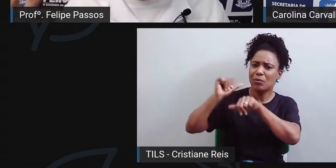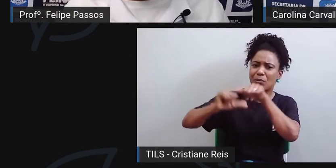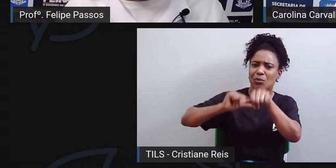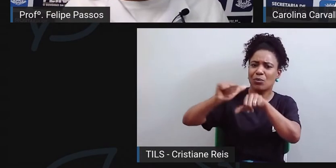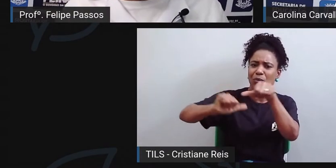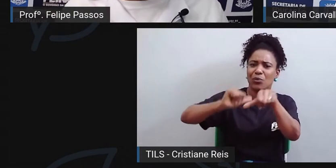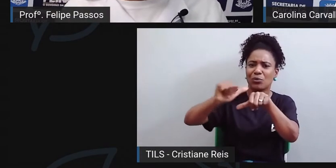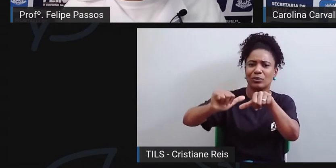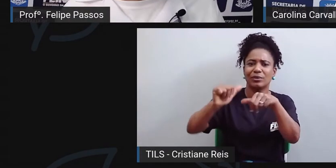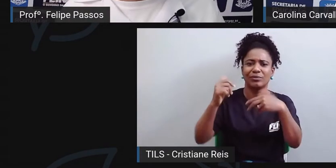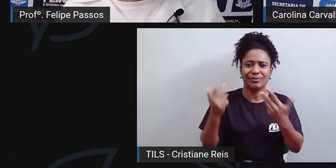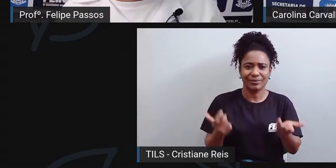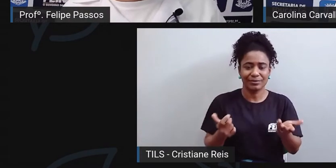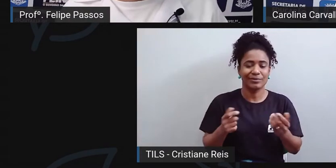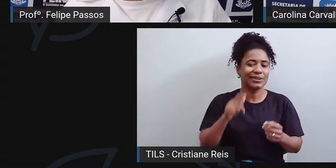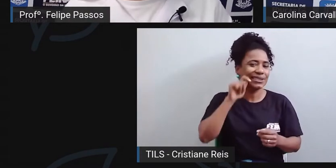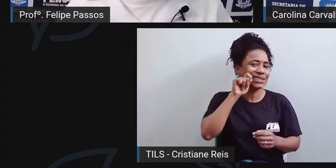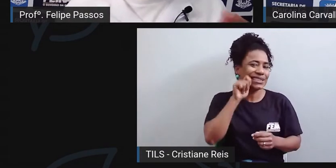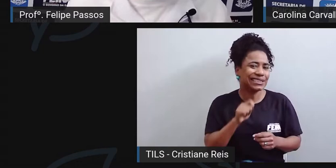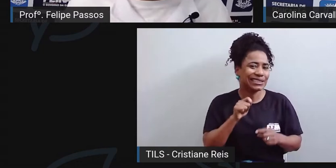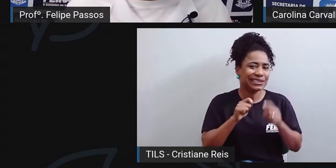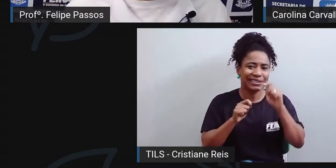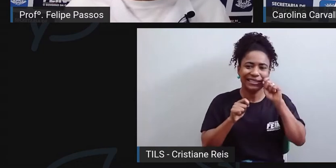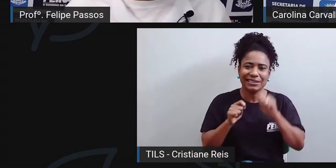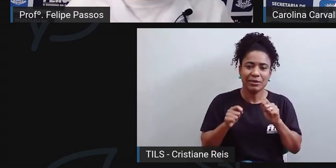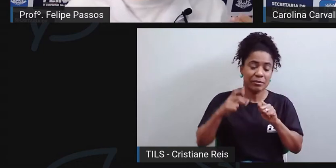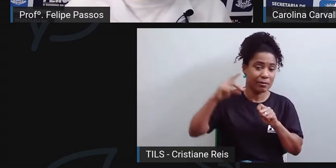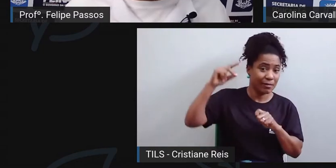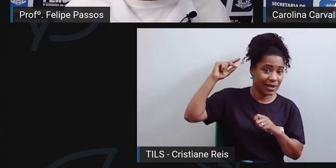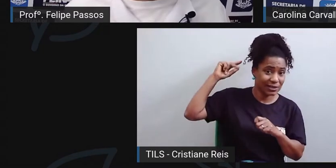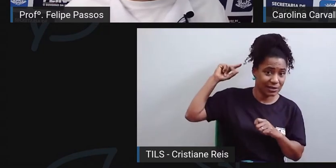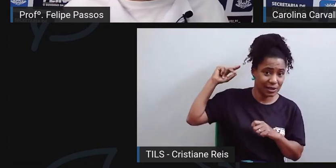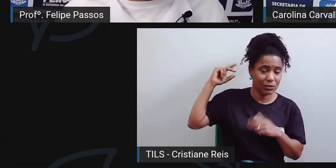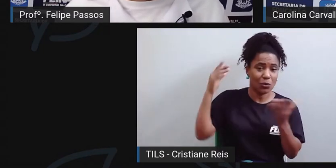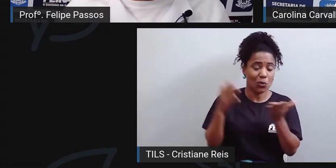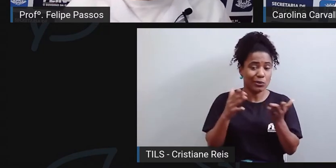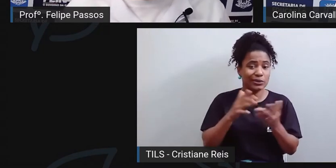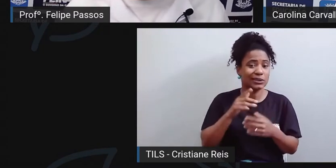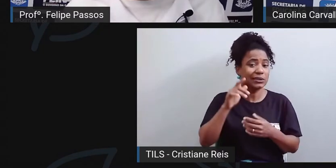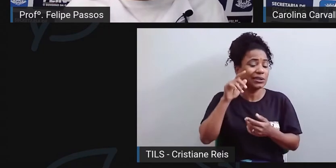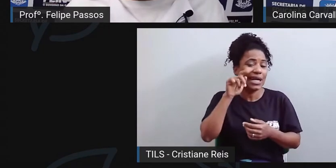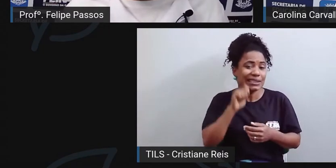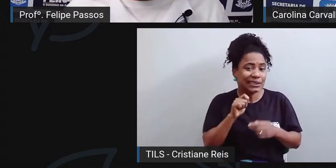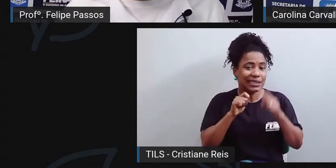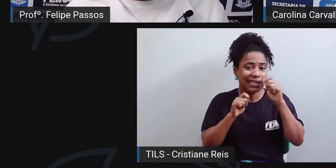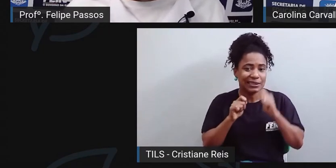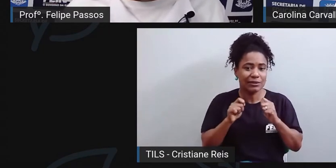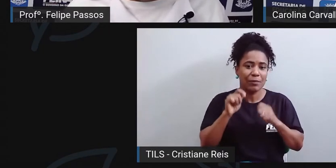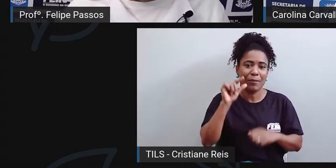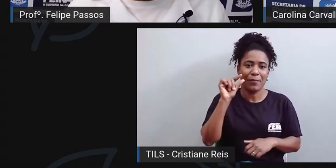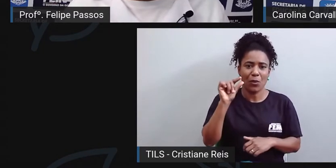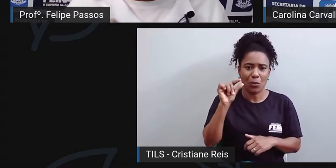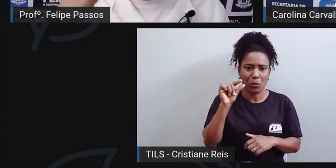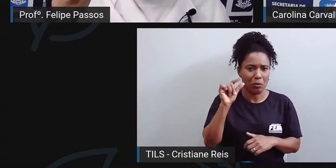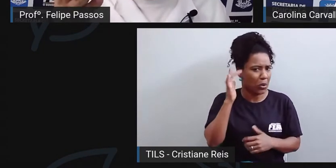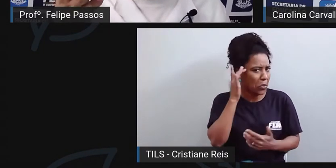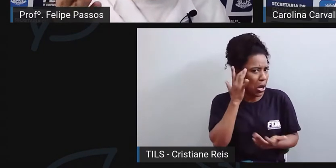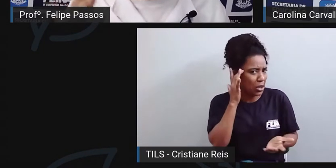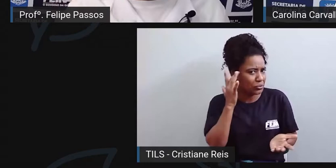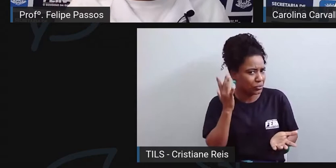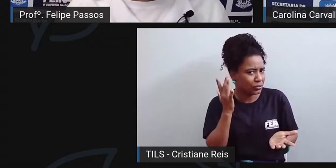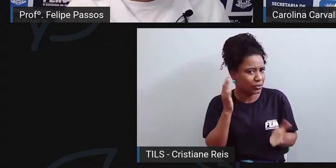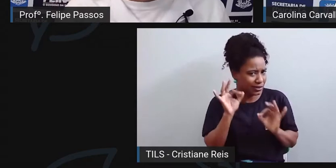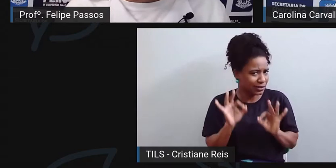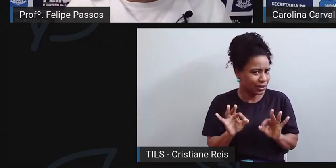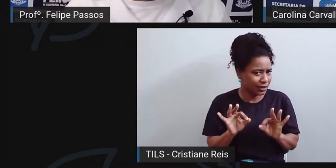pessoas perderem os dentes antigamente e hoje a gente está perdendo menos os dentes. Ou isso é só uma impressão? Ou, assim, para